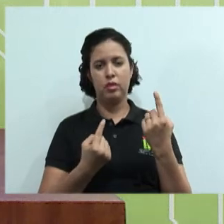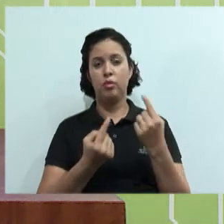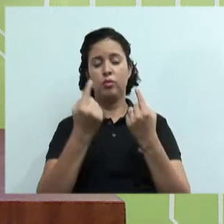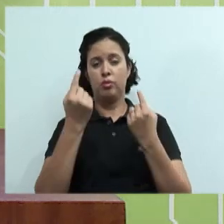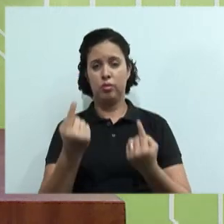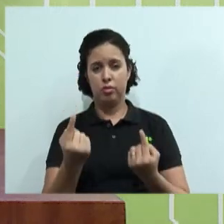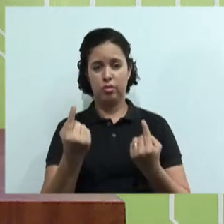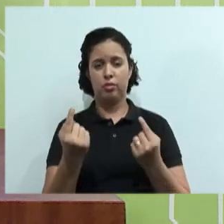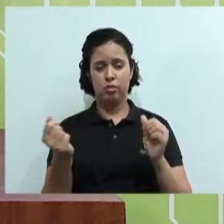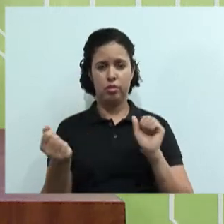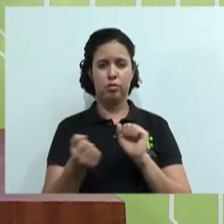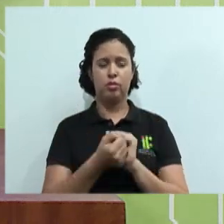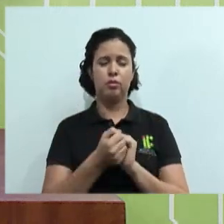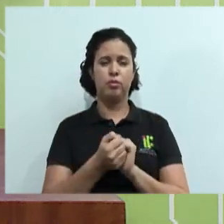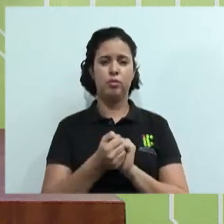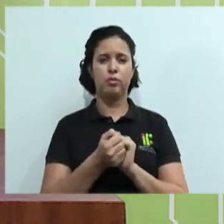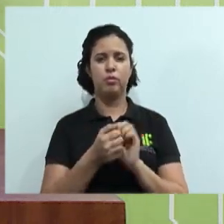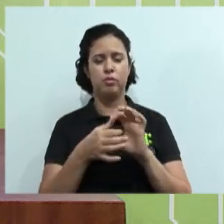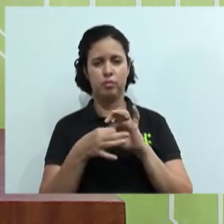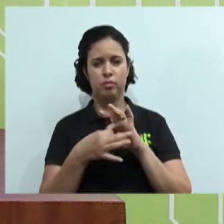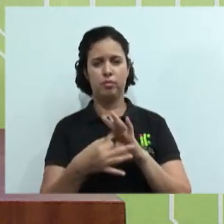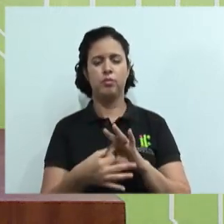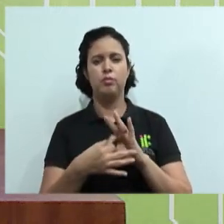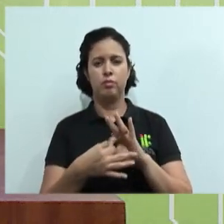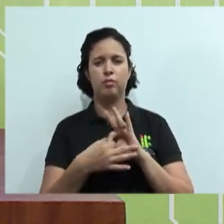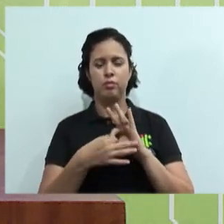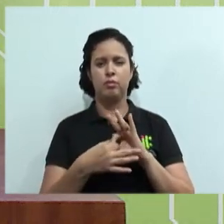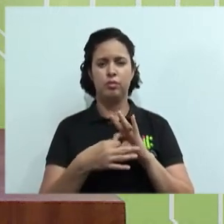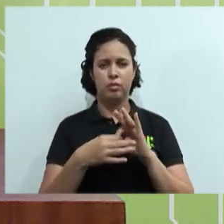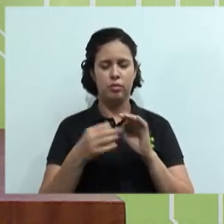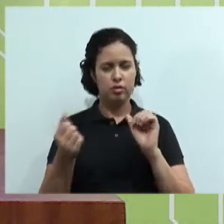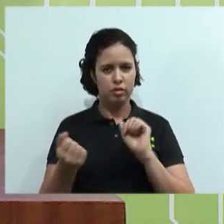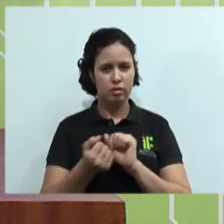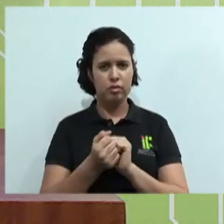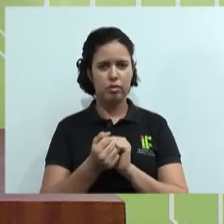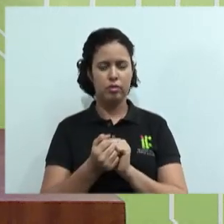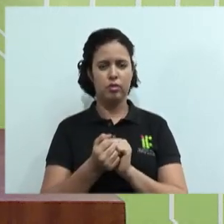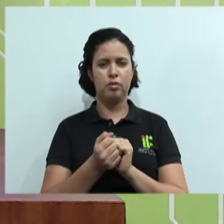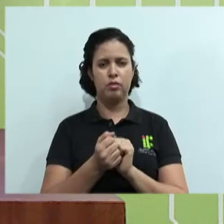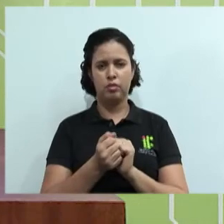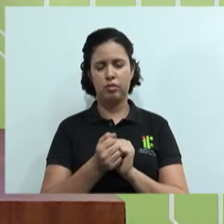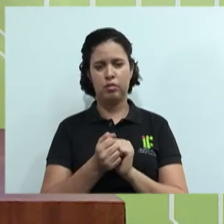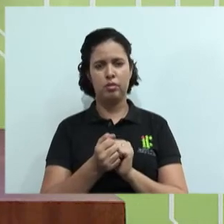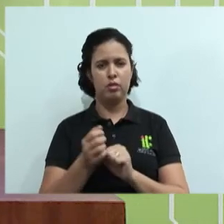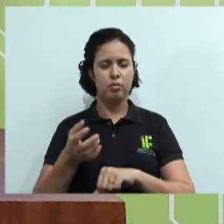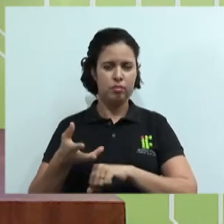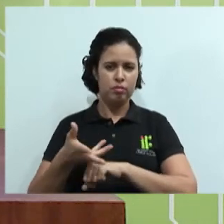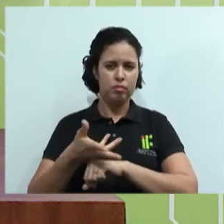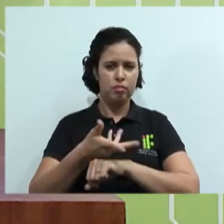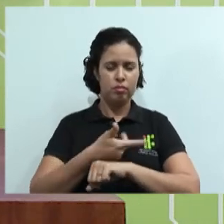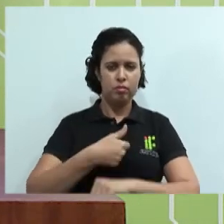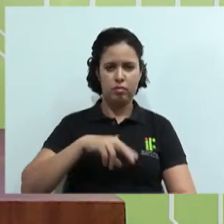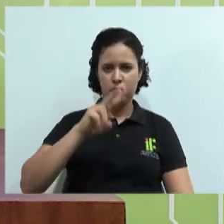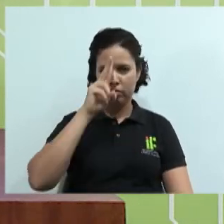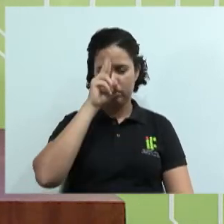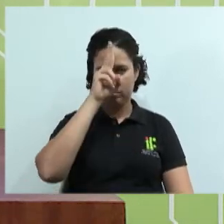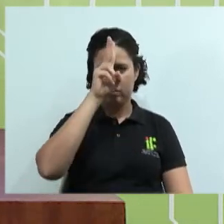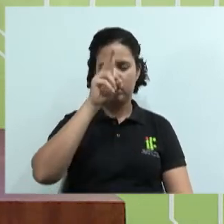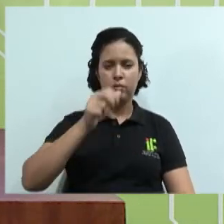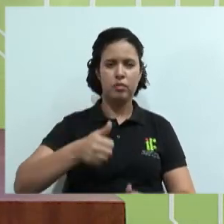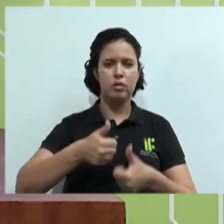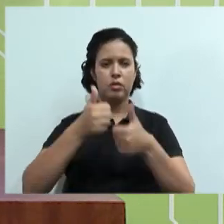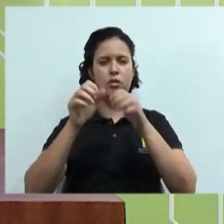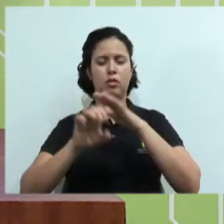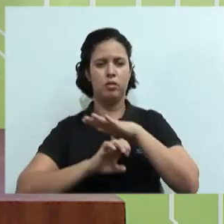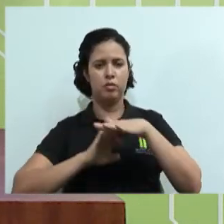as partes estão ali juntas, conectadas, para que juntas elas possam unir forças, habilidades, para melhorar a organização,